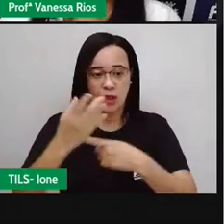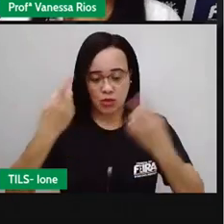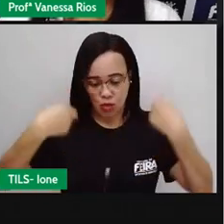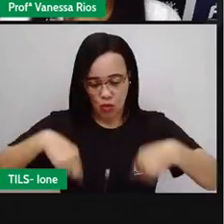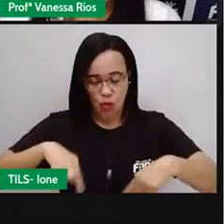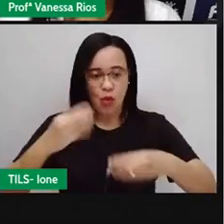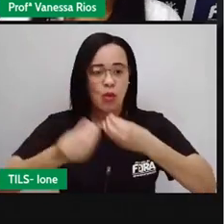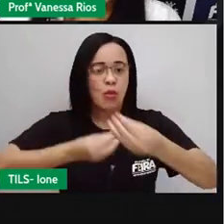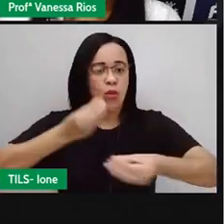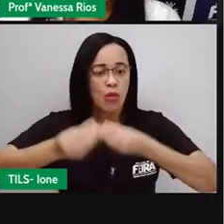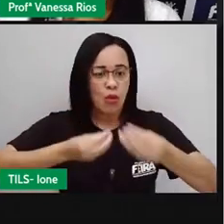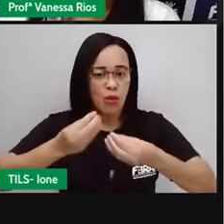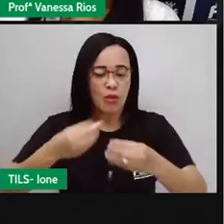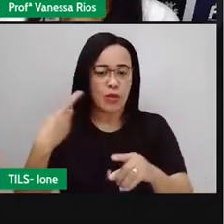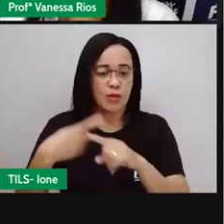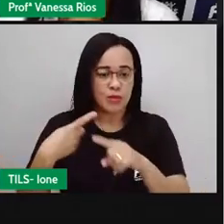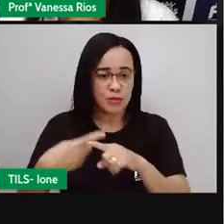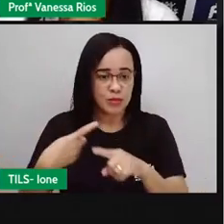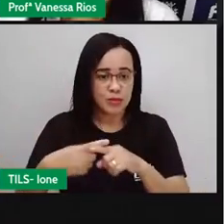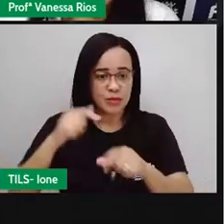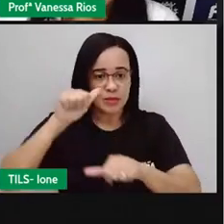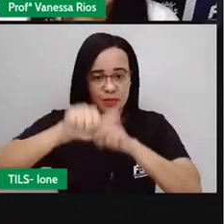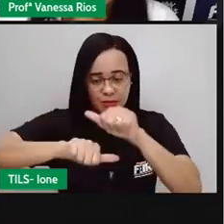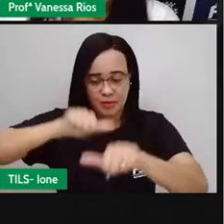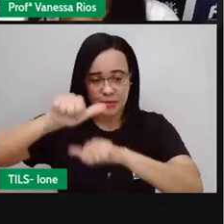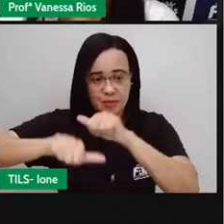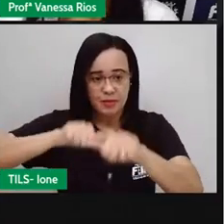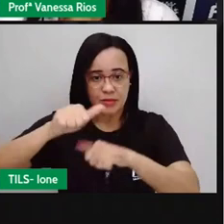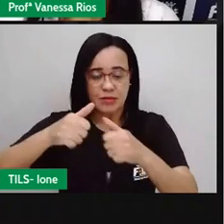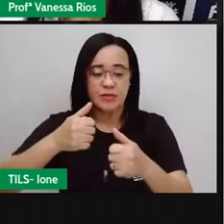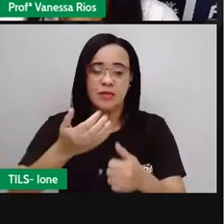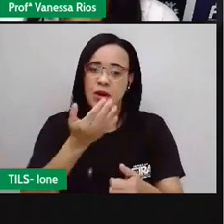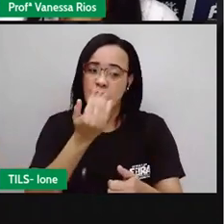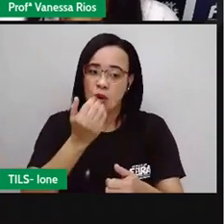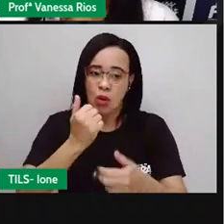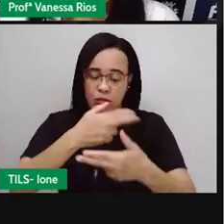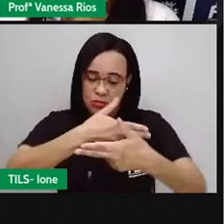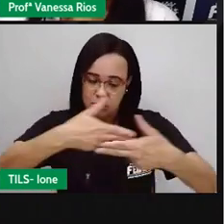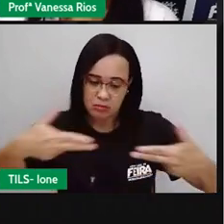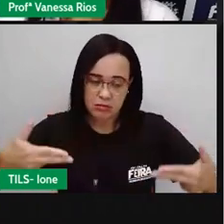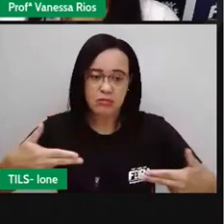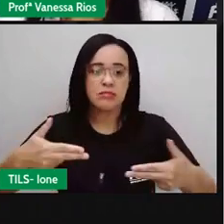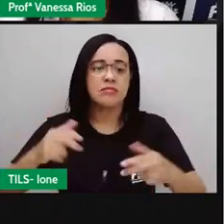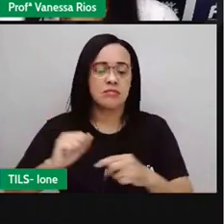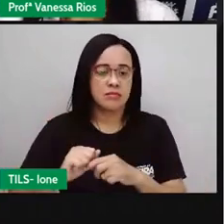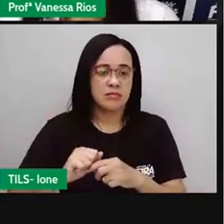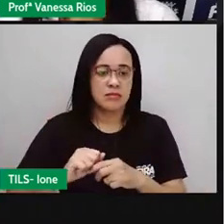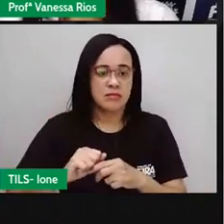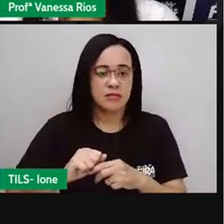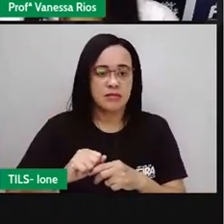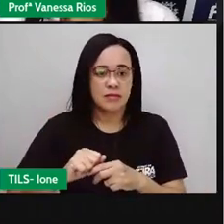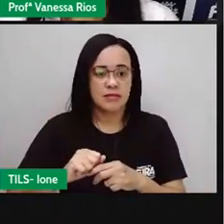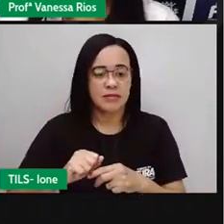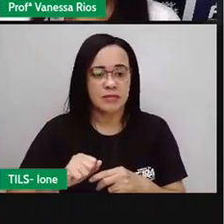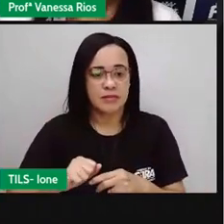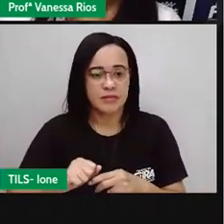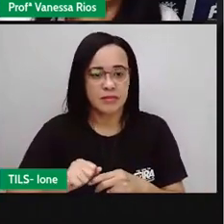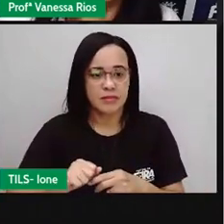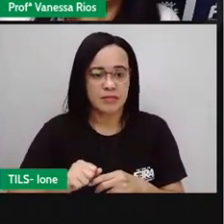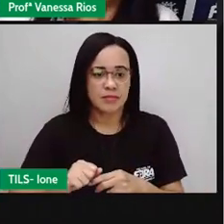já que é através dessa ação, não é? Que os nutrientes, as vitaminas aí são